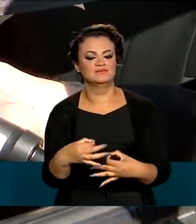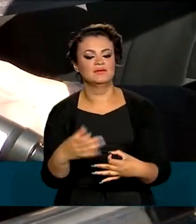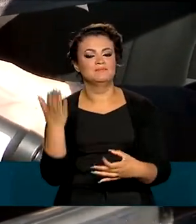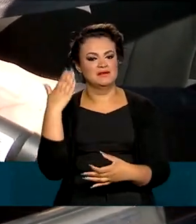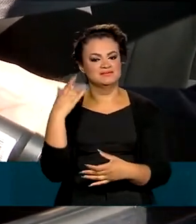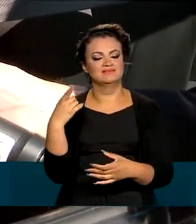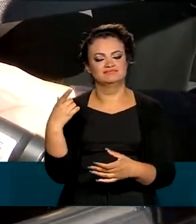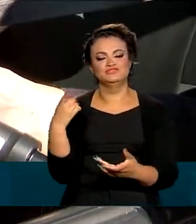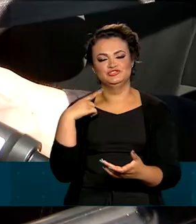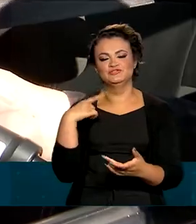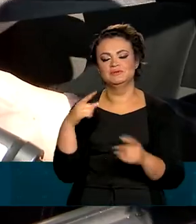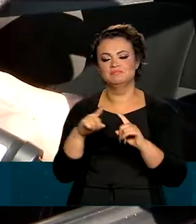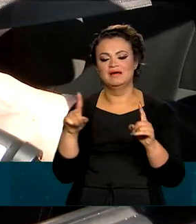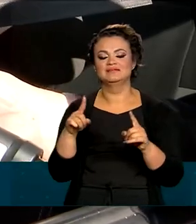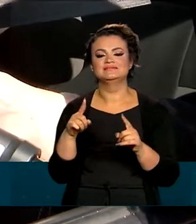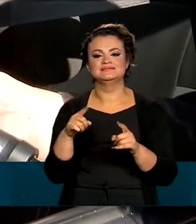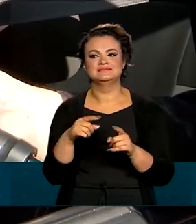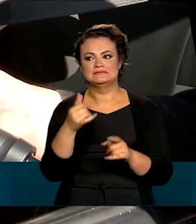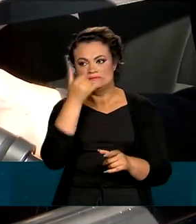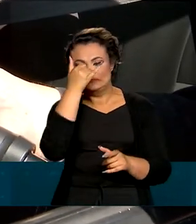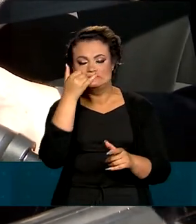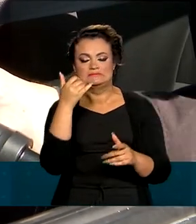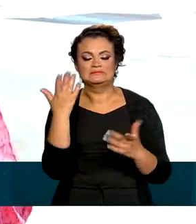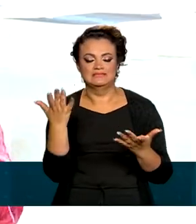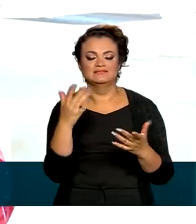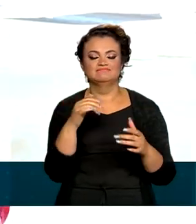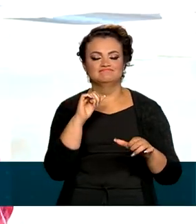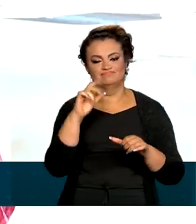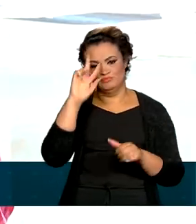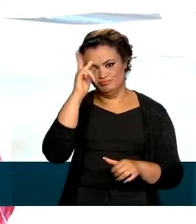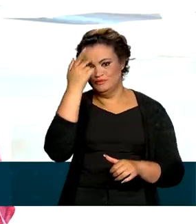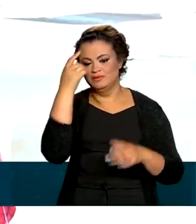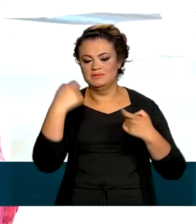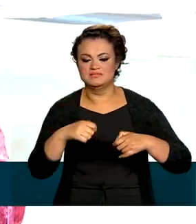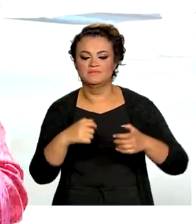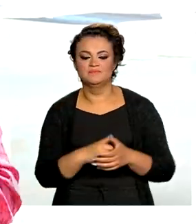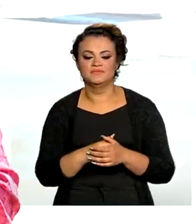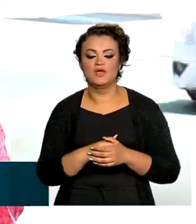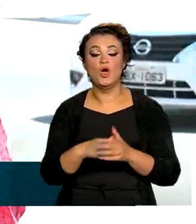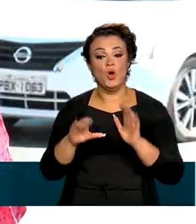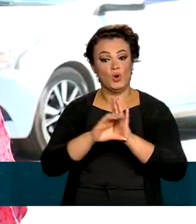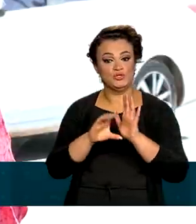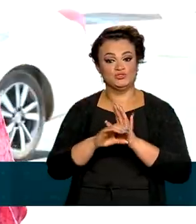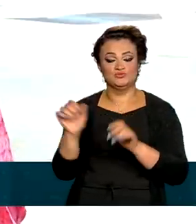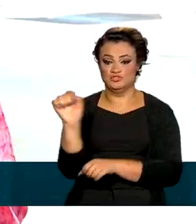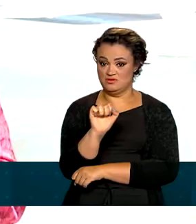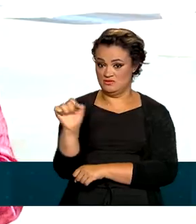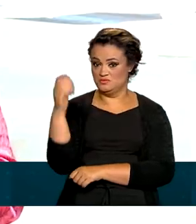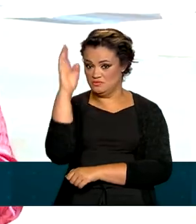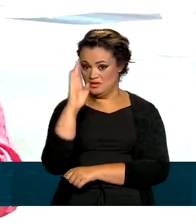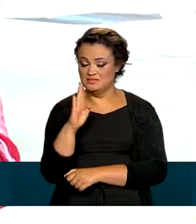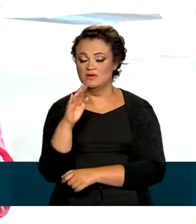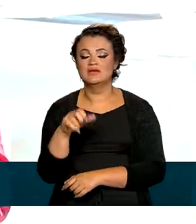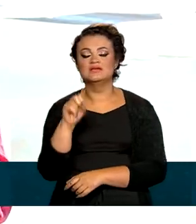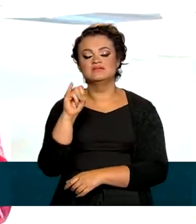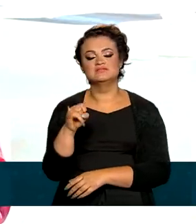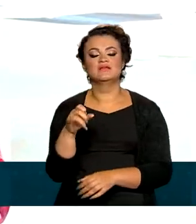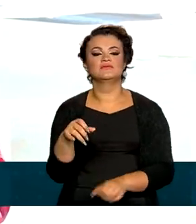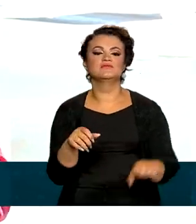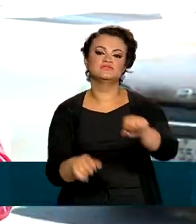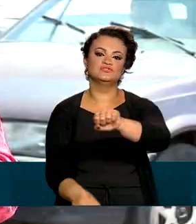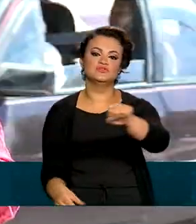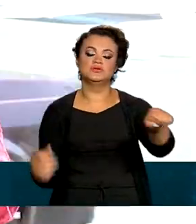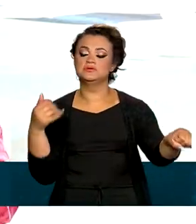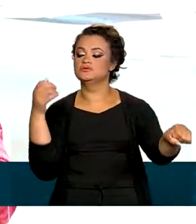muito, não posso fazer mais. Tem que doer no bolso primeiro para as pessoas entenderem. De acordo com o Código de Trânsito Brasileiro, quem dirige com uma das